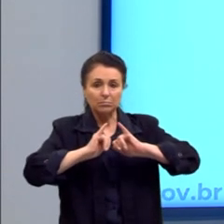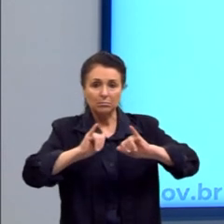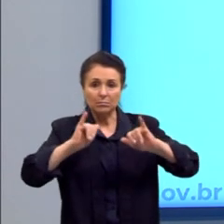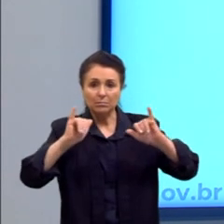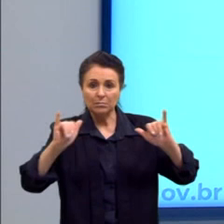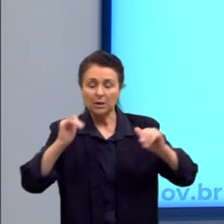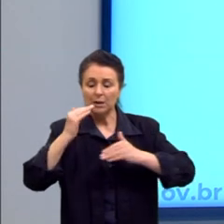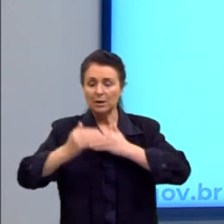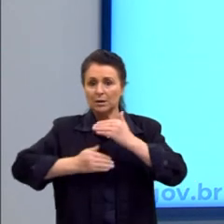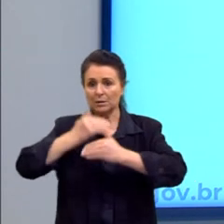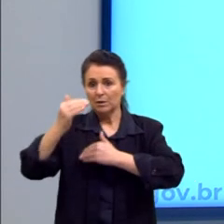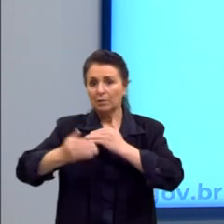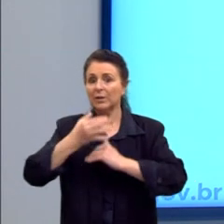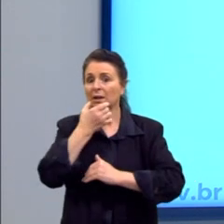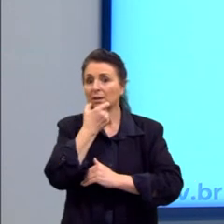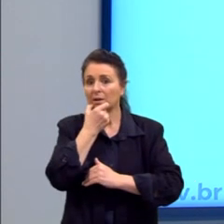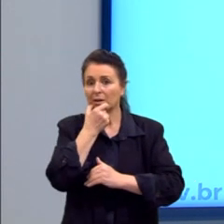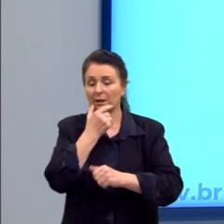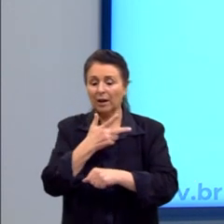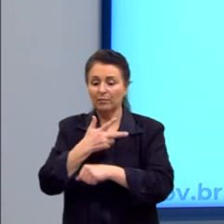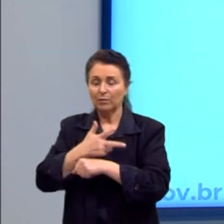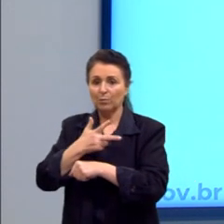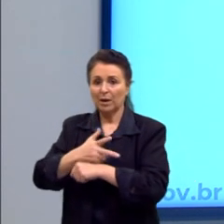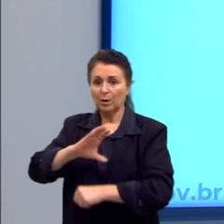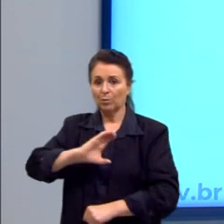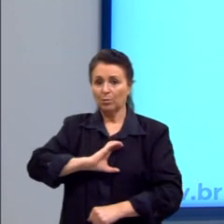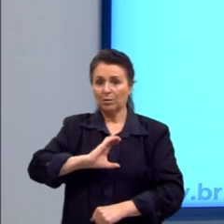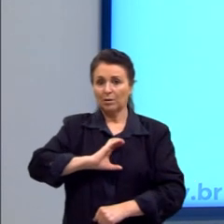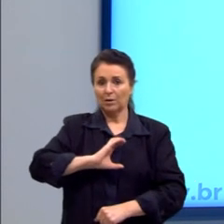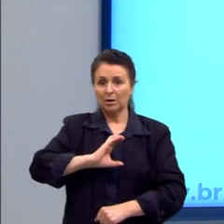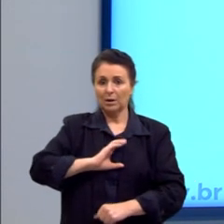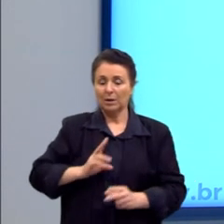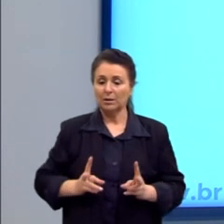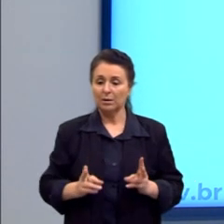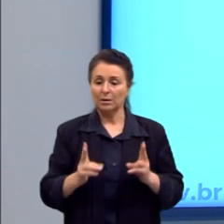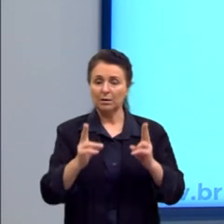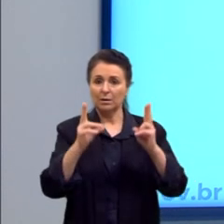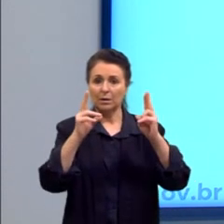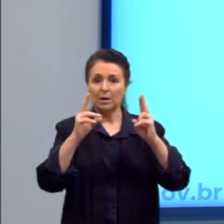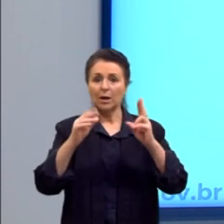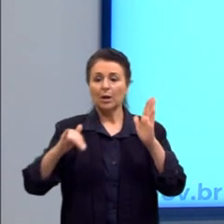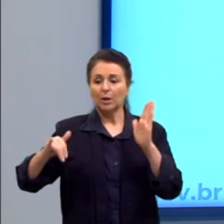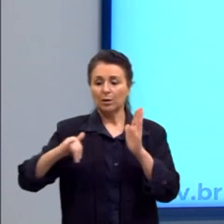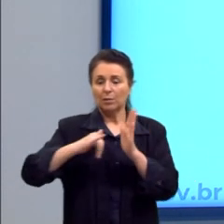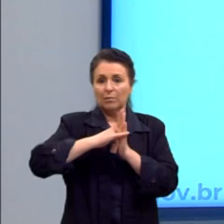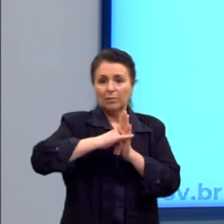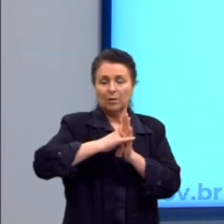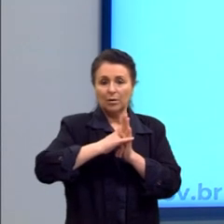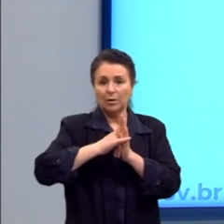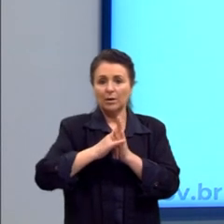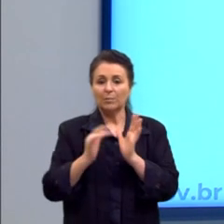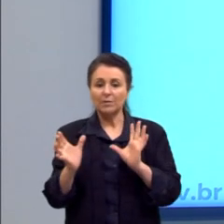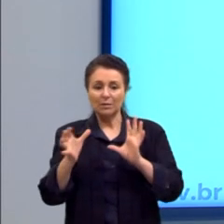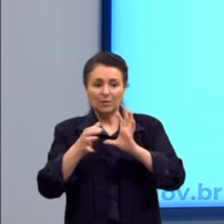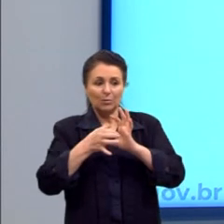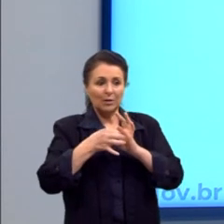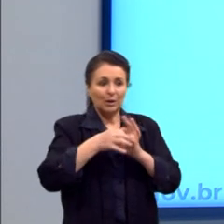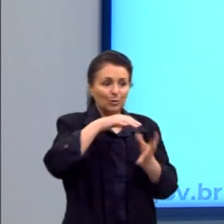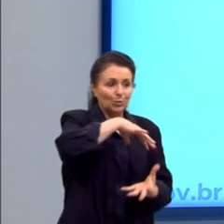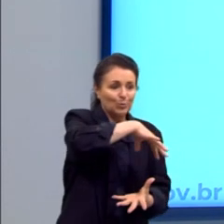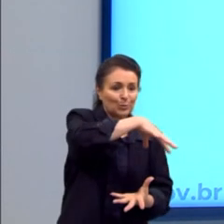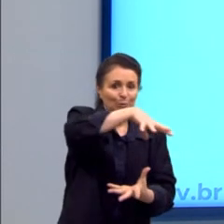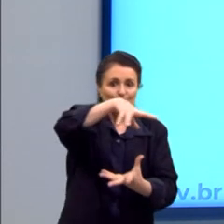é desenvolvida na Inglaterra, filmada no Canadá, a edição às cópias feitas em Nova Iorque para serem vinculadas no mundo todo.